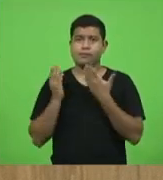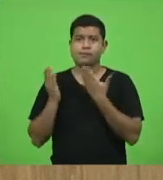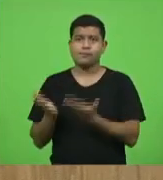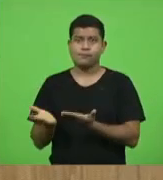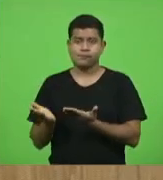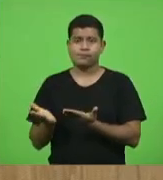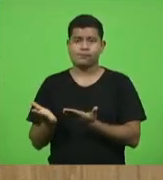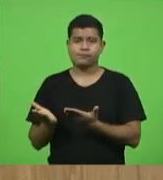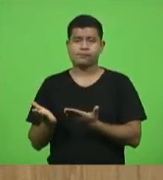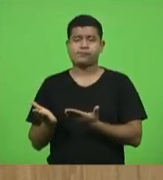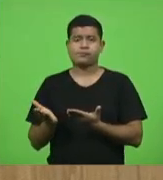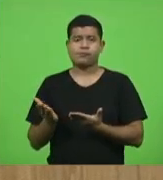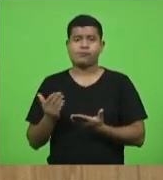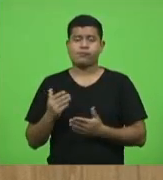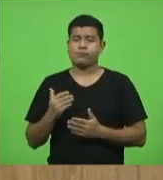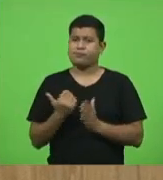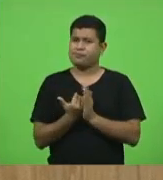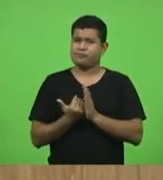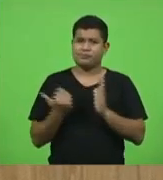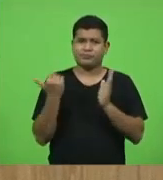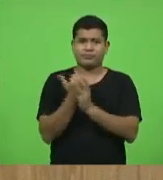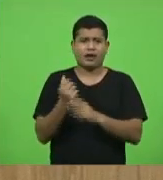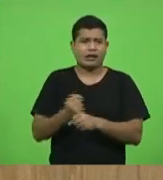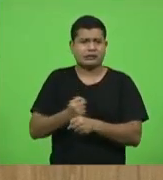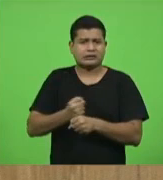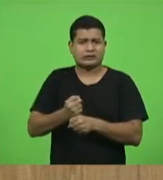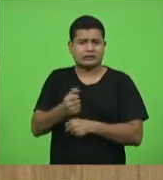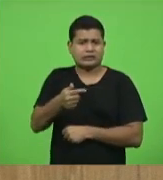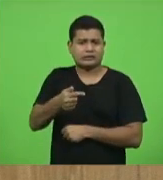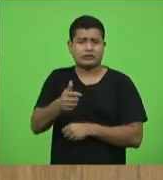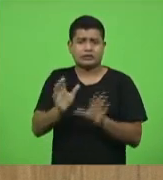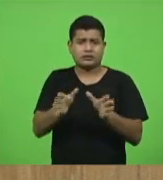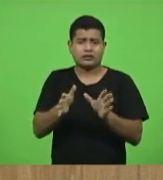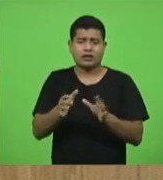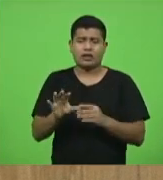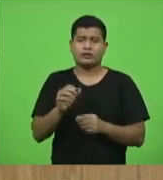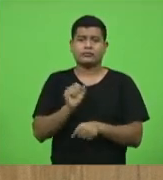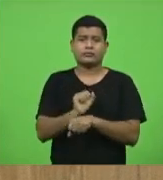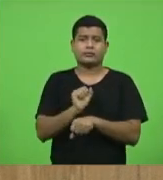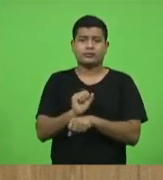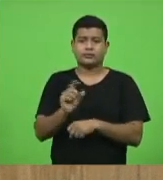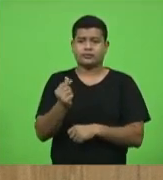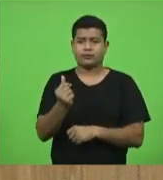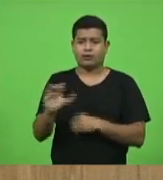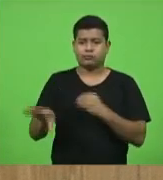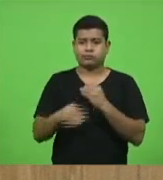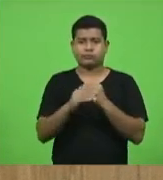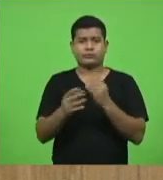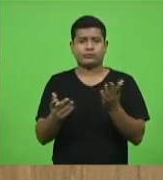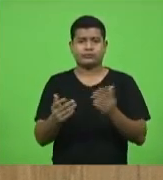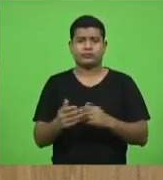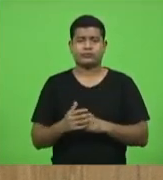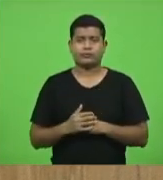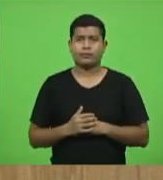inflacionária, que estão há mais de sete anos sem reposição. Fica aqui o registro. Obrigado. Obrigado, homem.